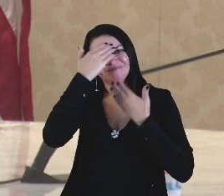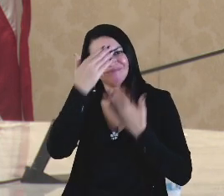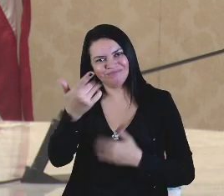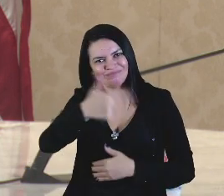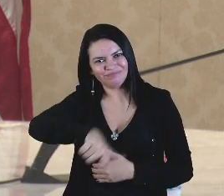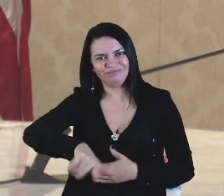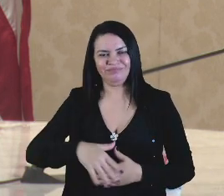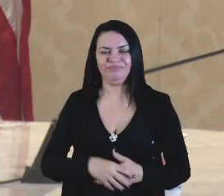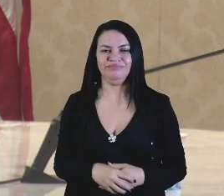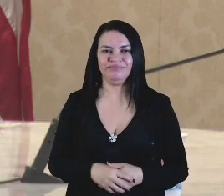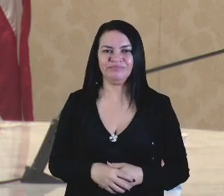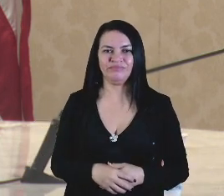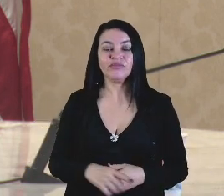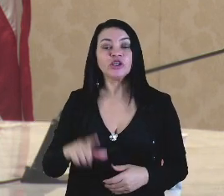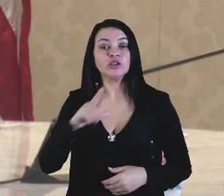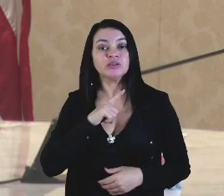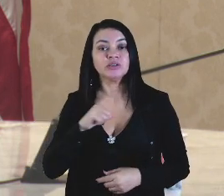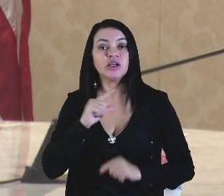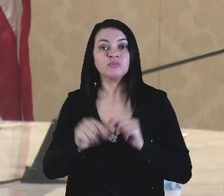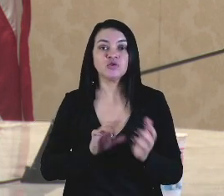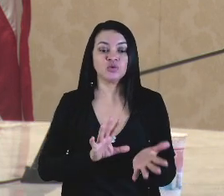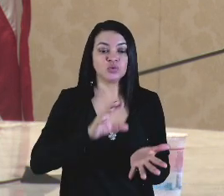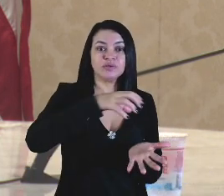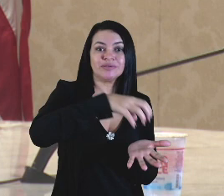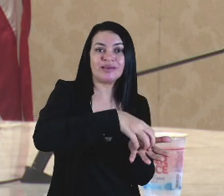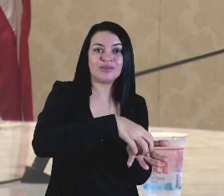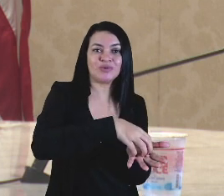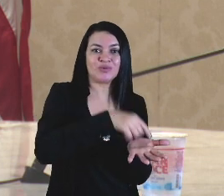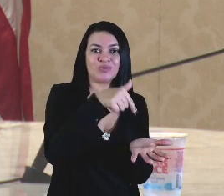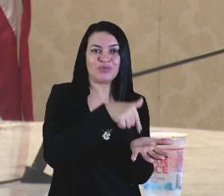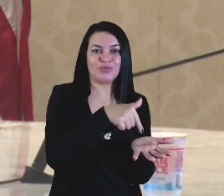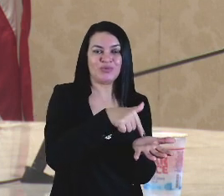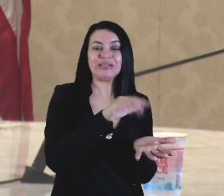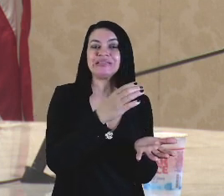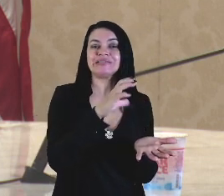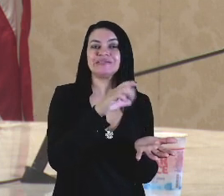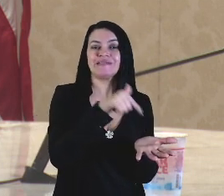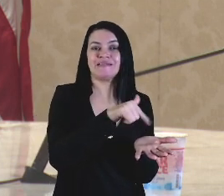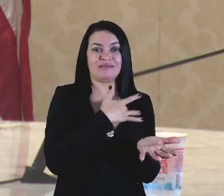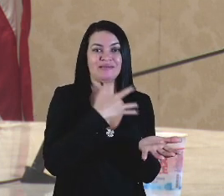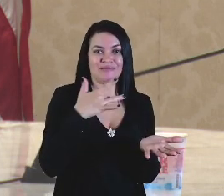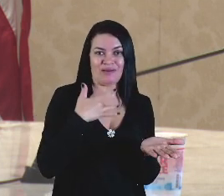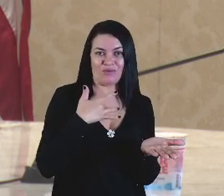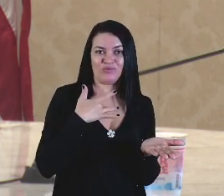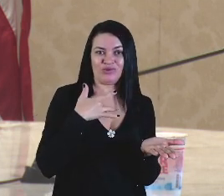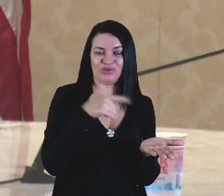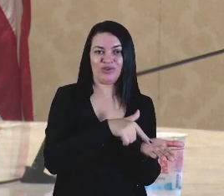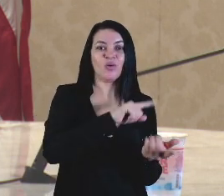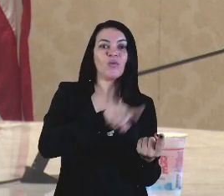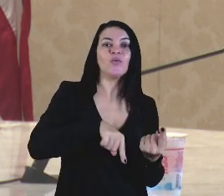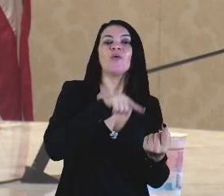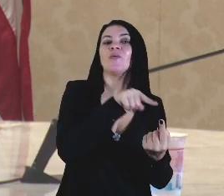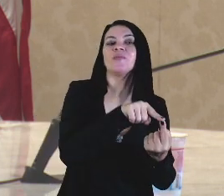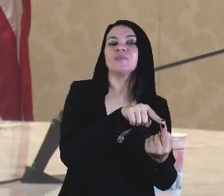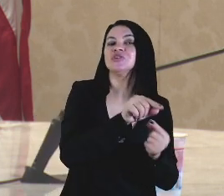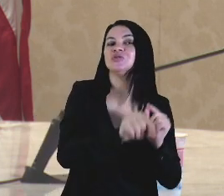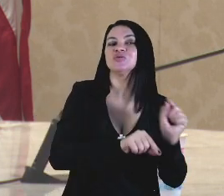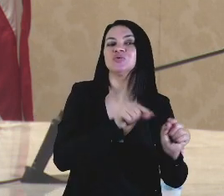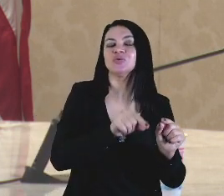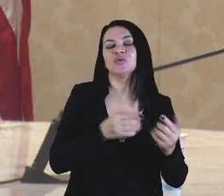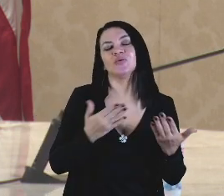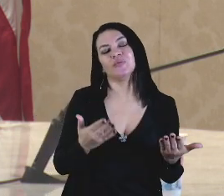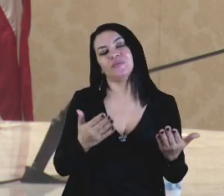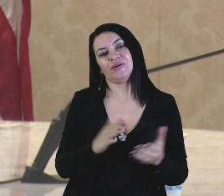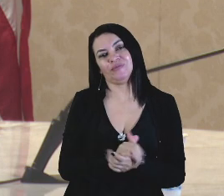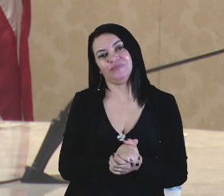Nós temos o Centro de Ciências da Saúde, um objetivo que o meu